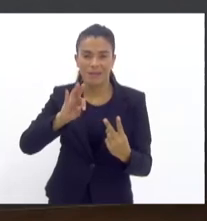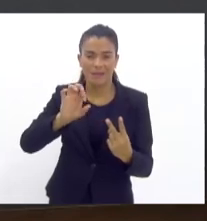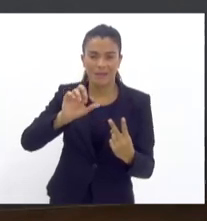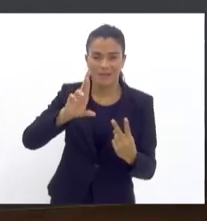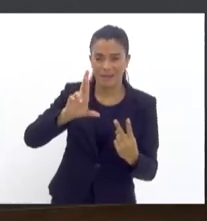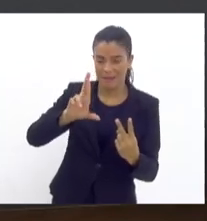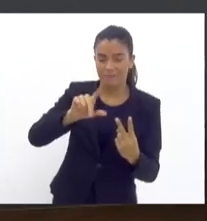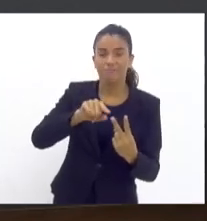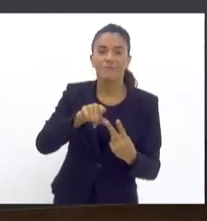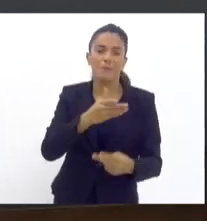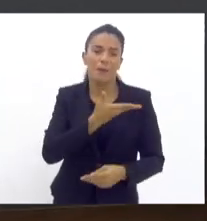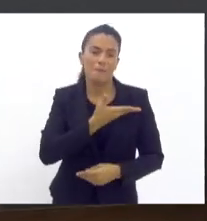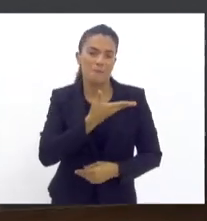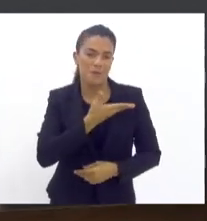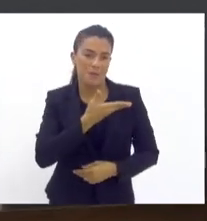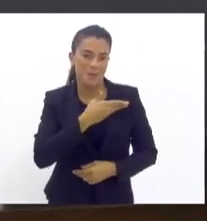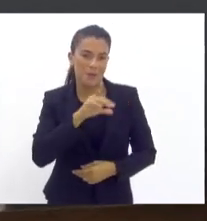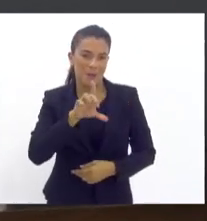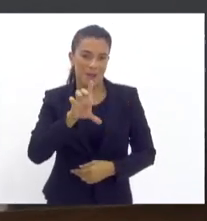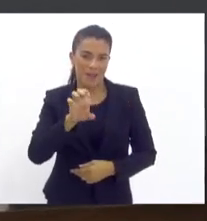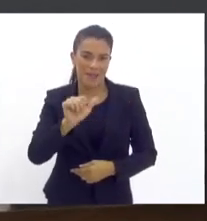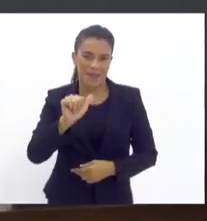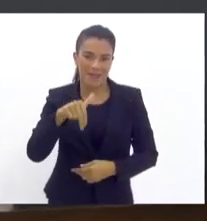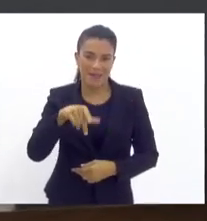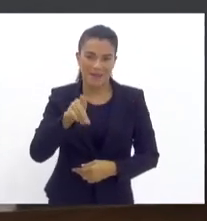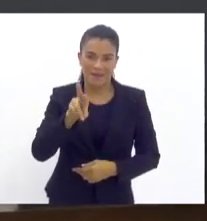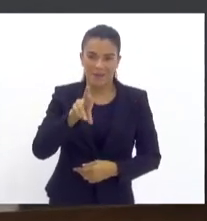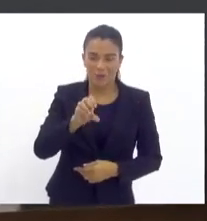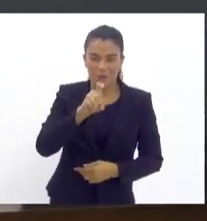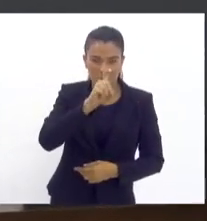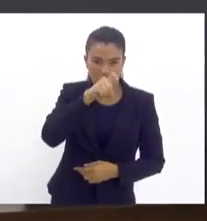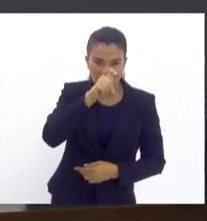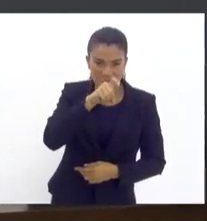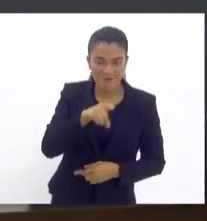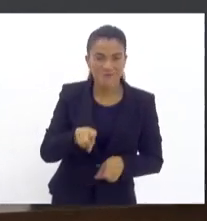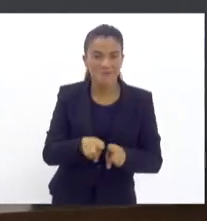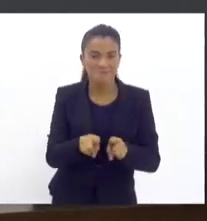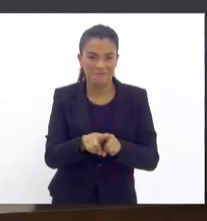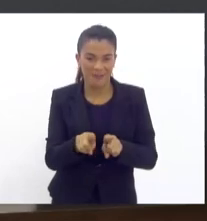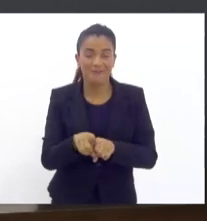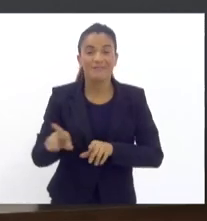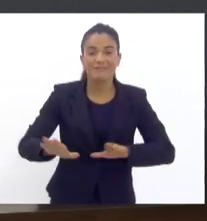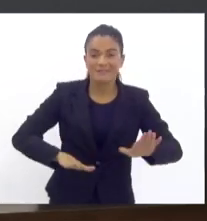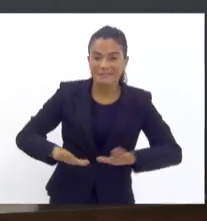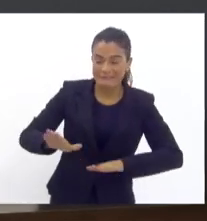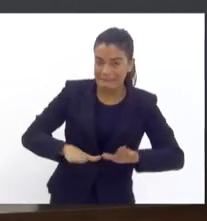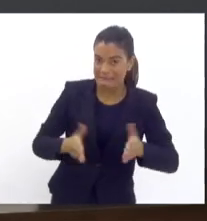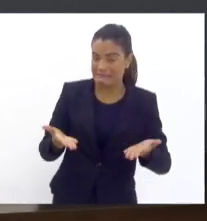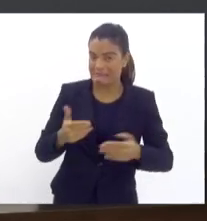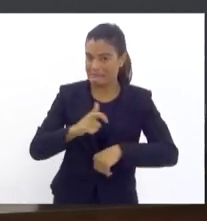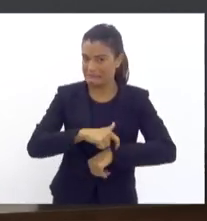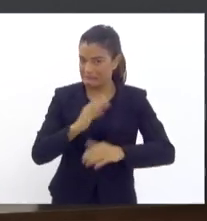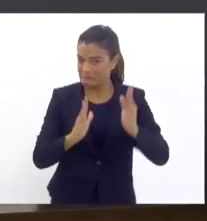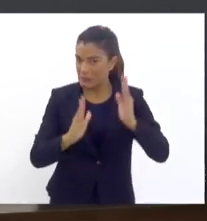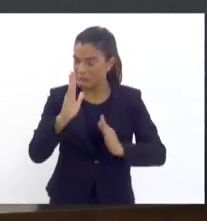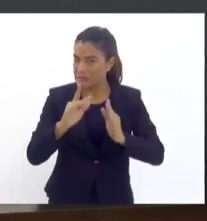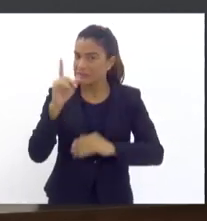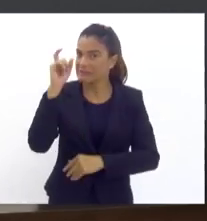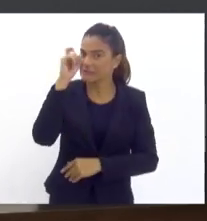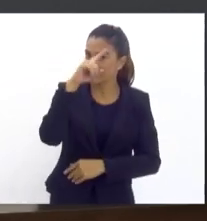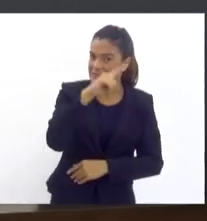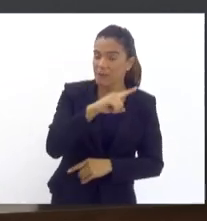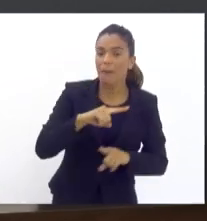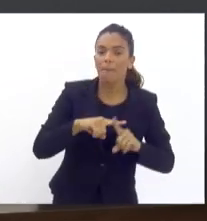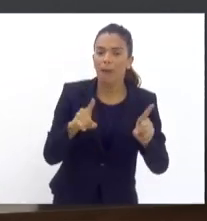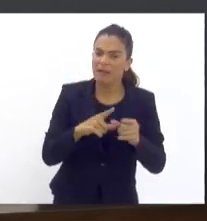Leandro Coruja, líder comunitário lá da região da rua Araticum, em Jacarepaguá, que também está passando por um momento difícil, mas